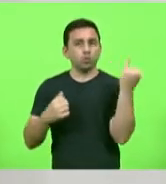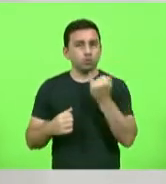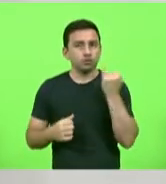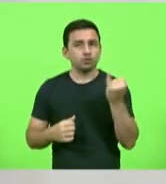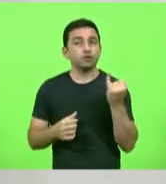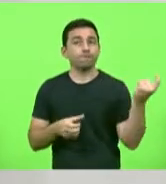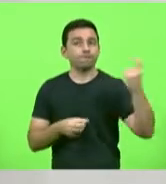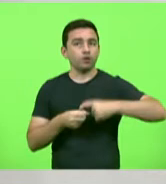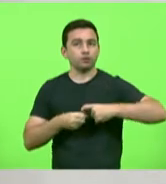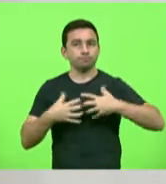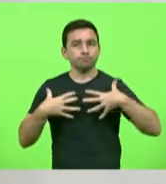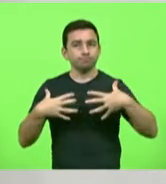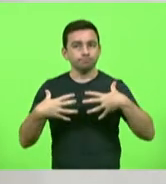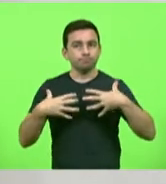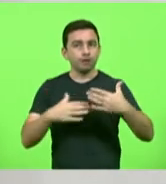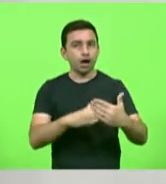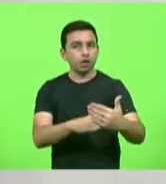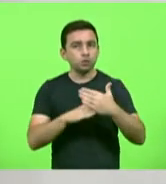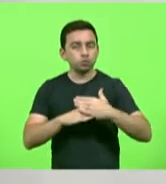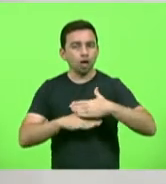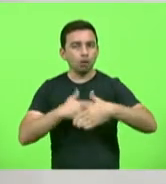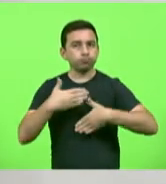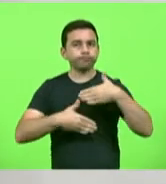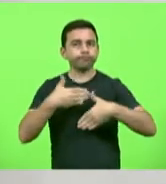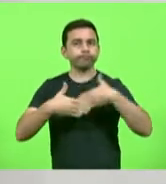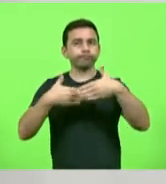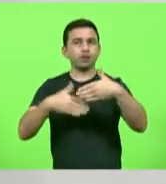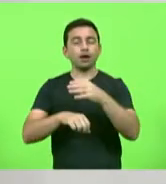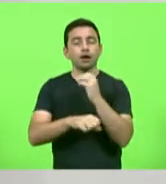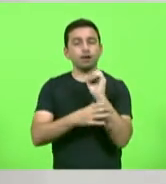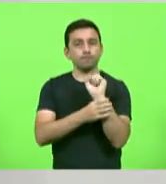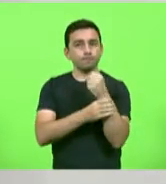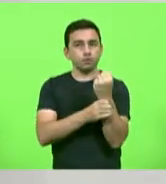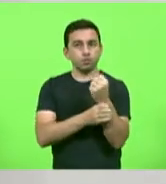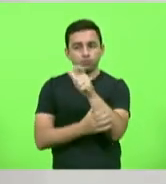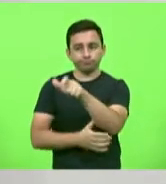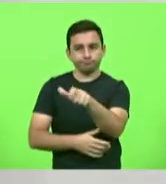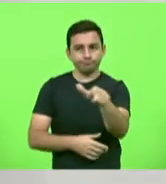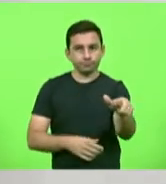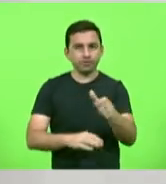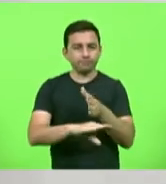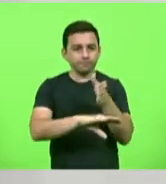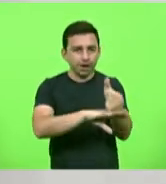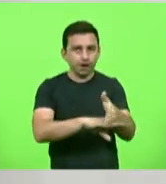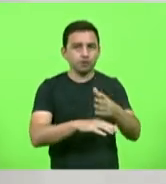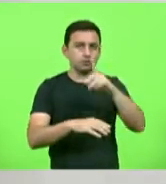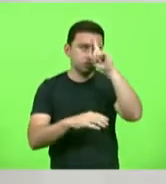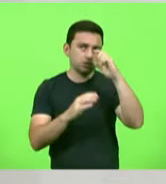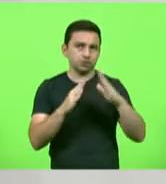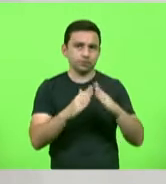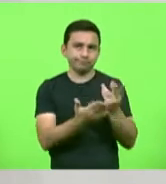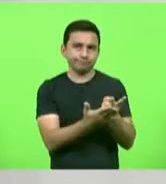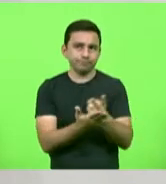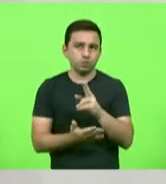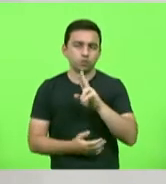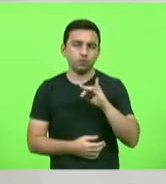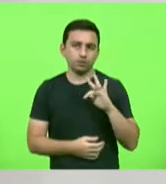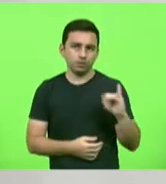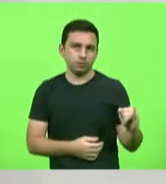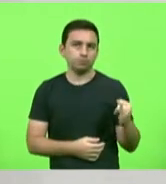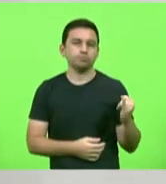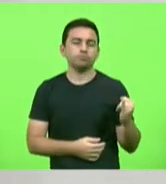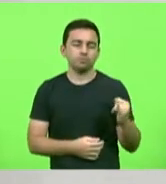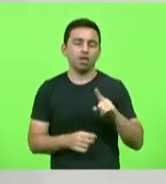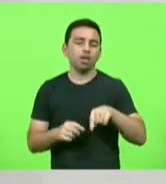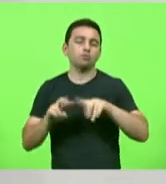pulmonar feita pelos fisioterapeutas nos leitos de UTI hospitalares em Santa Catarina é